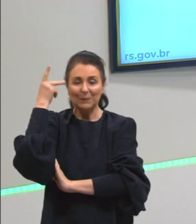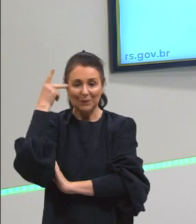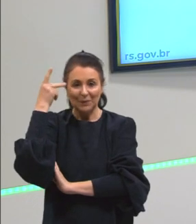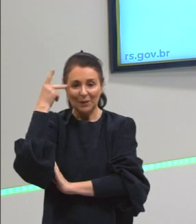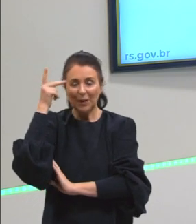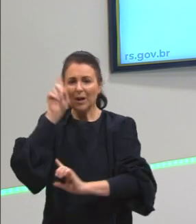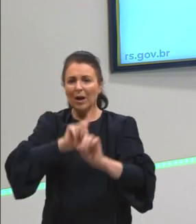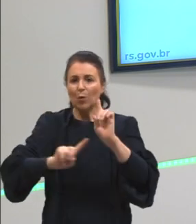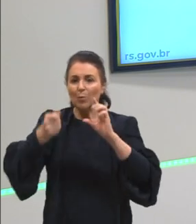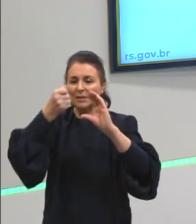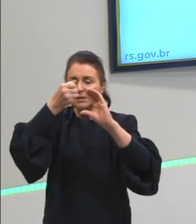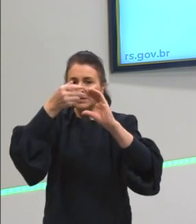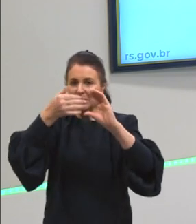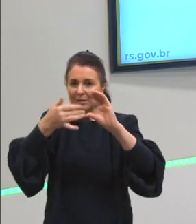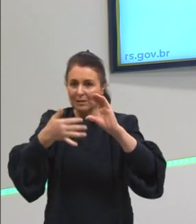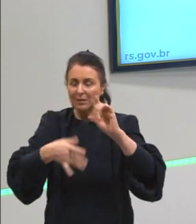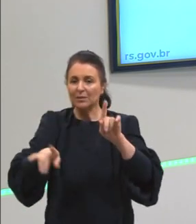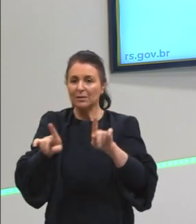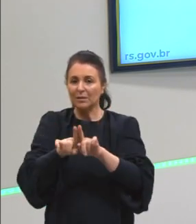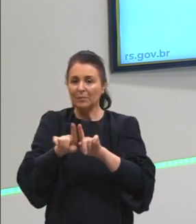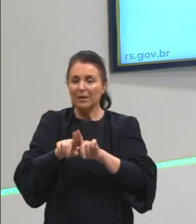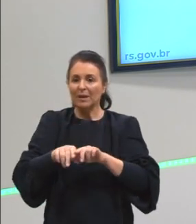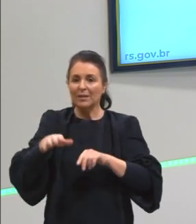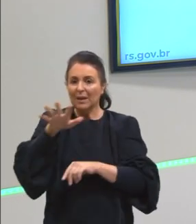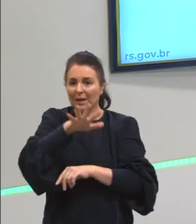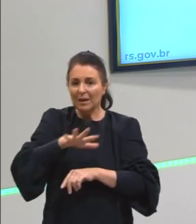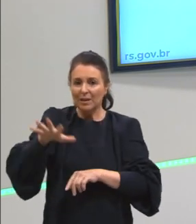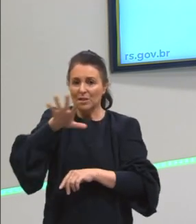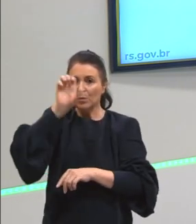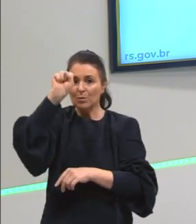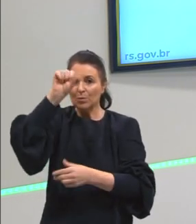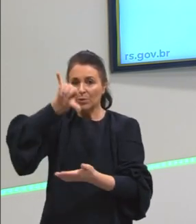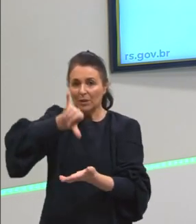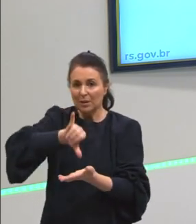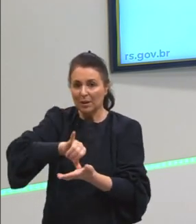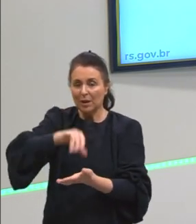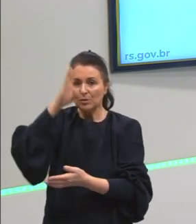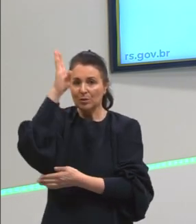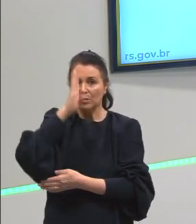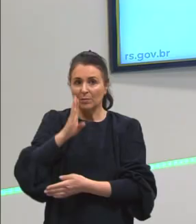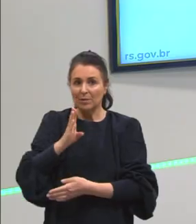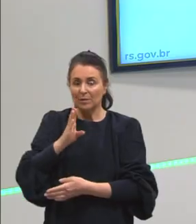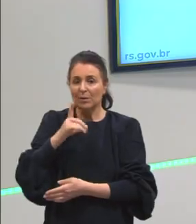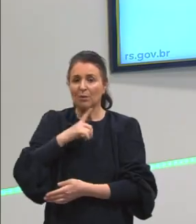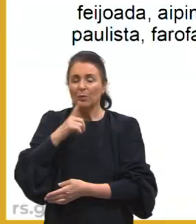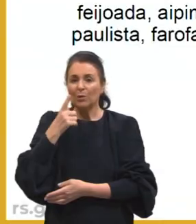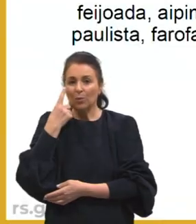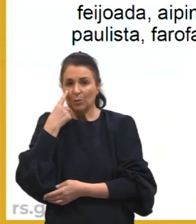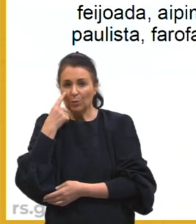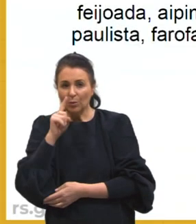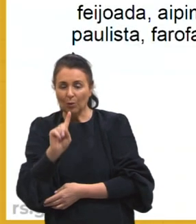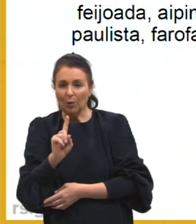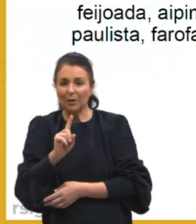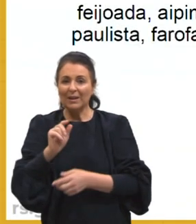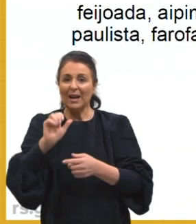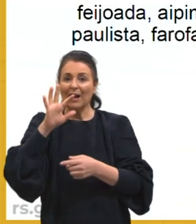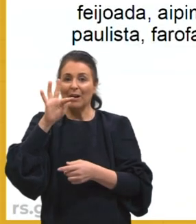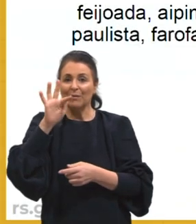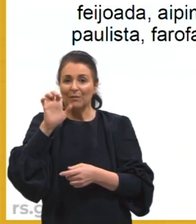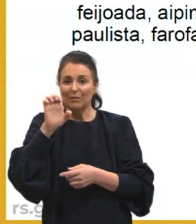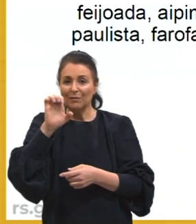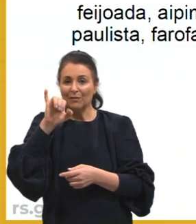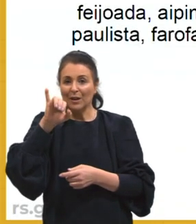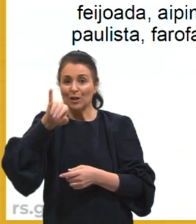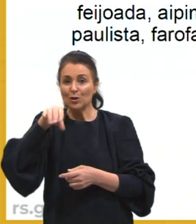portanto, algumas das características dessa região sudeste do Brasil. E aqui eu destaque, então, para a feijoada. E